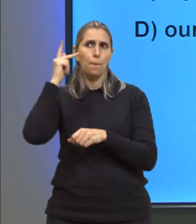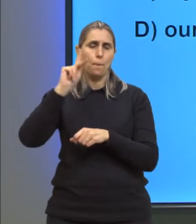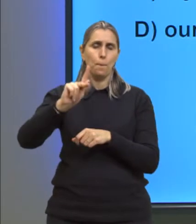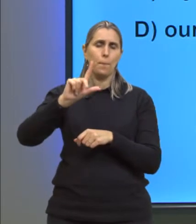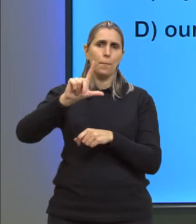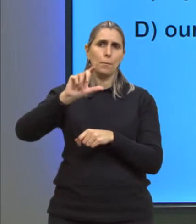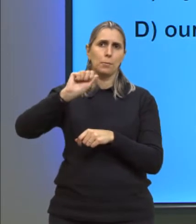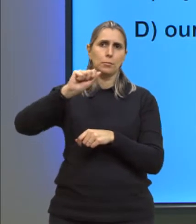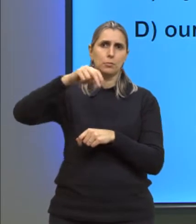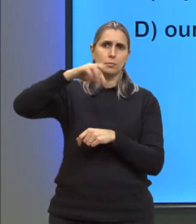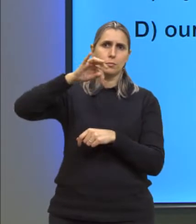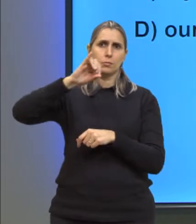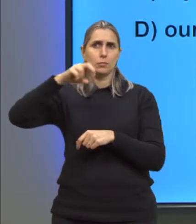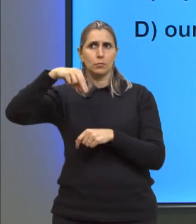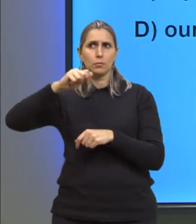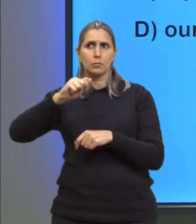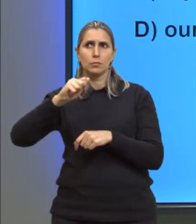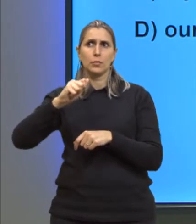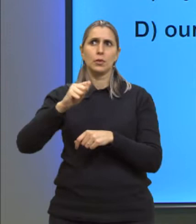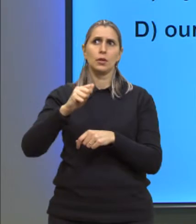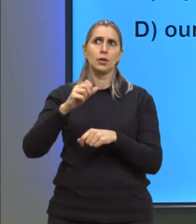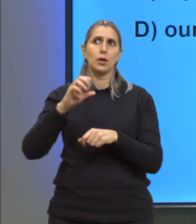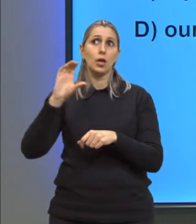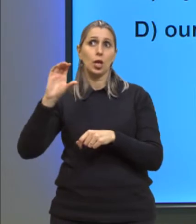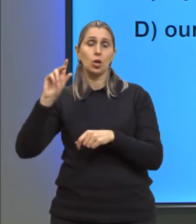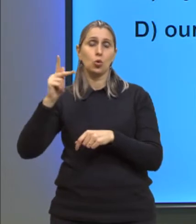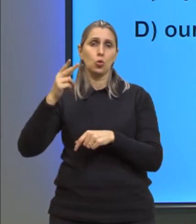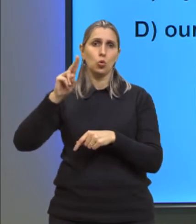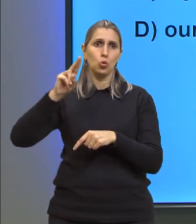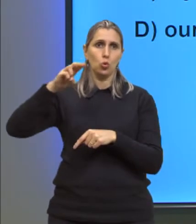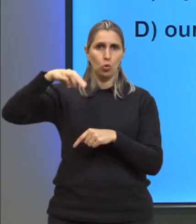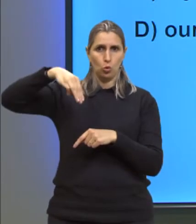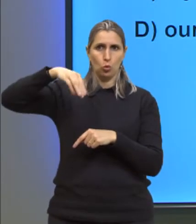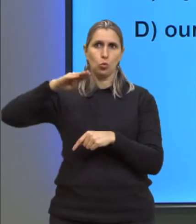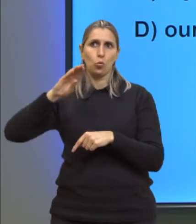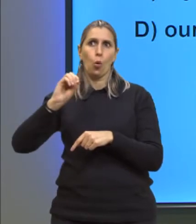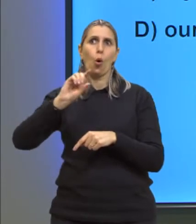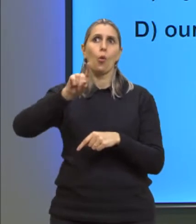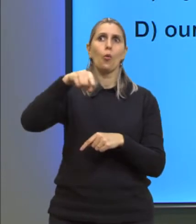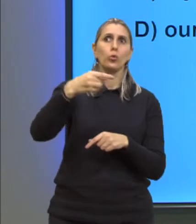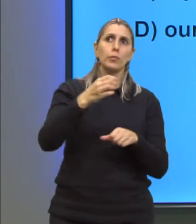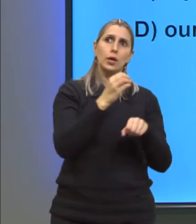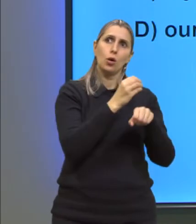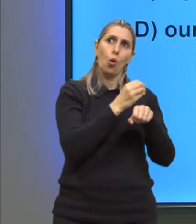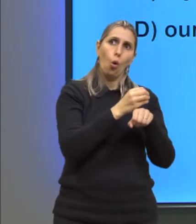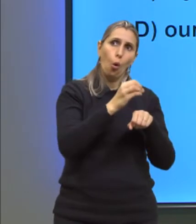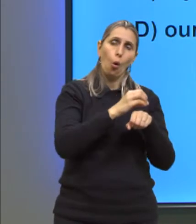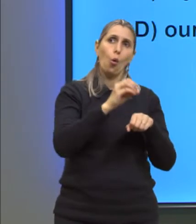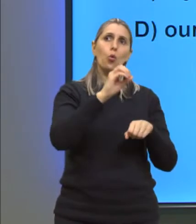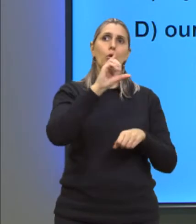Então, gente, essa questão aqui, ali no primeiro slide estava a Enem, no primeiro slide estava a Enem 2019, mas a Enem